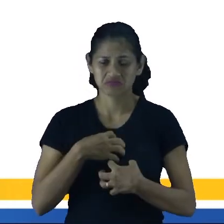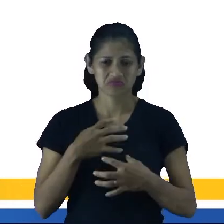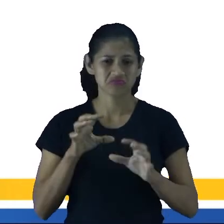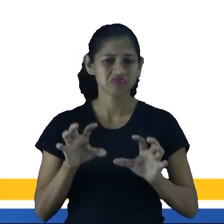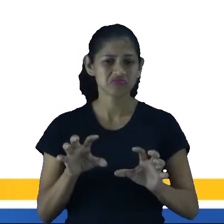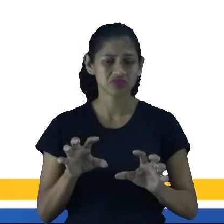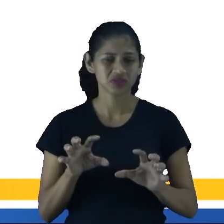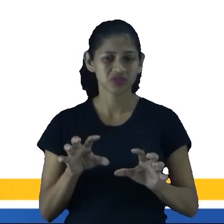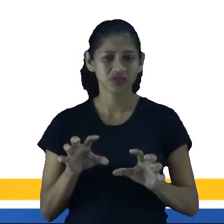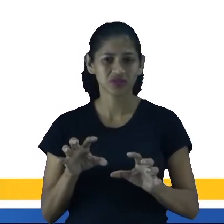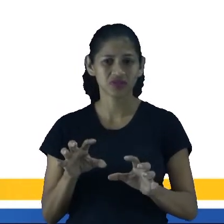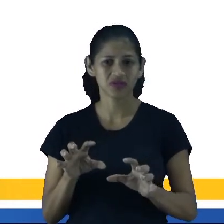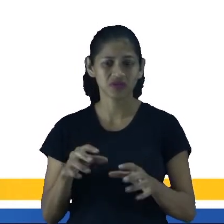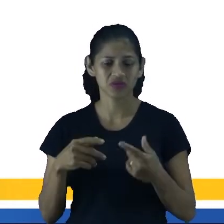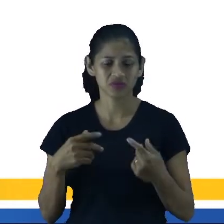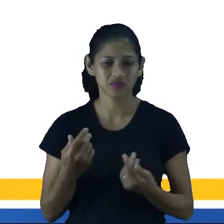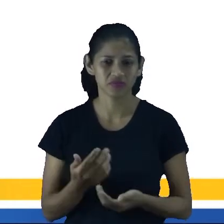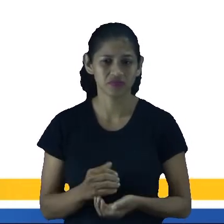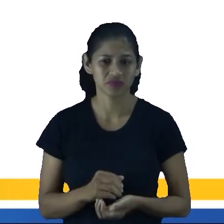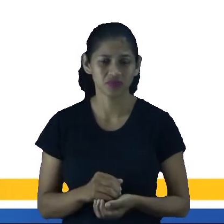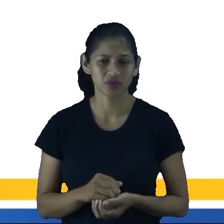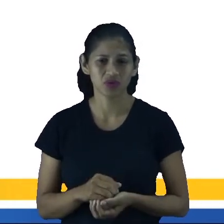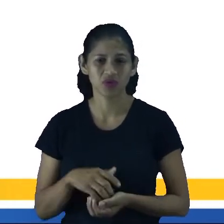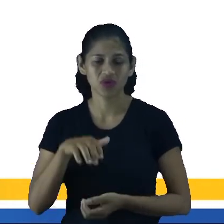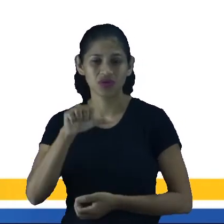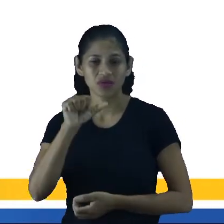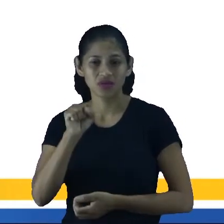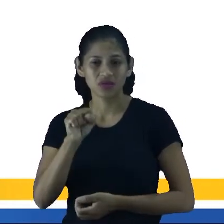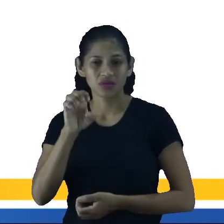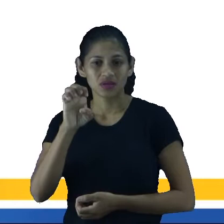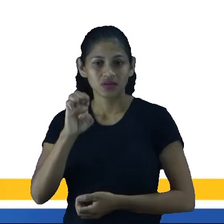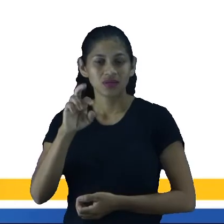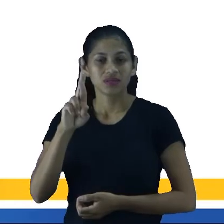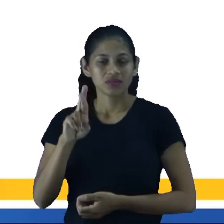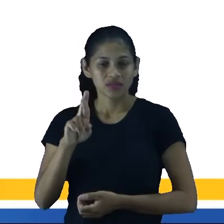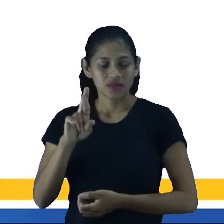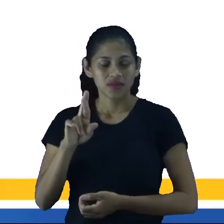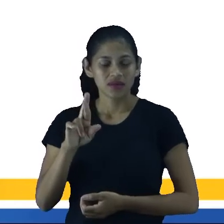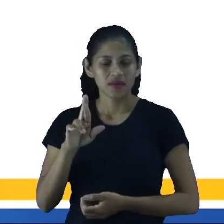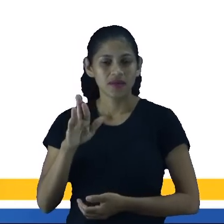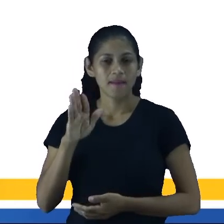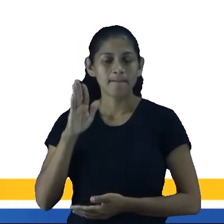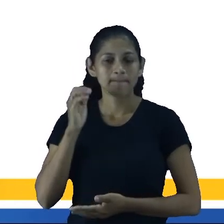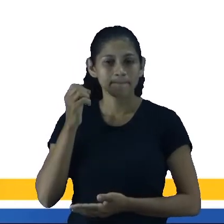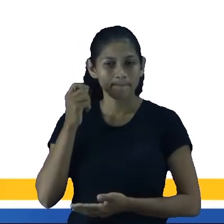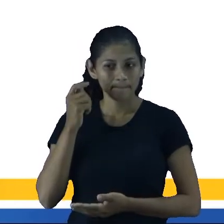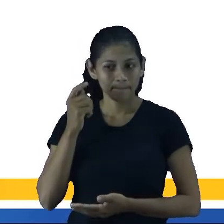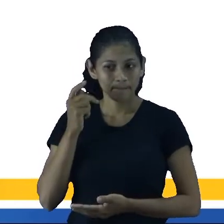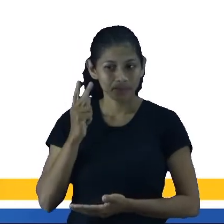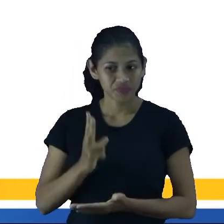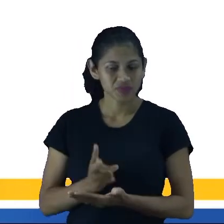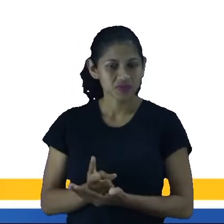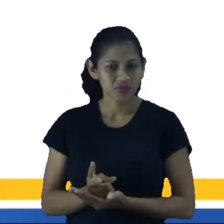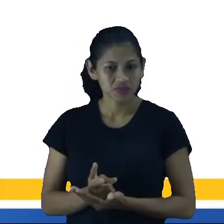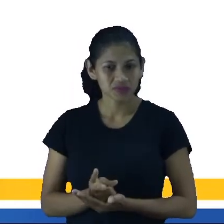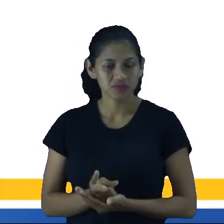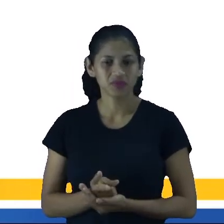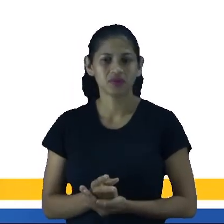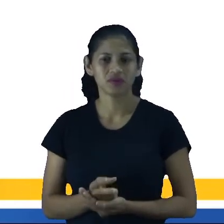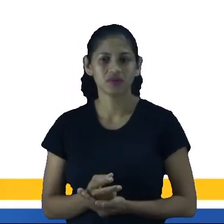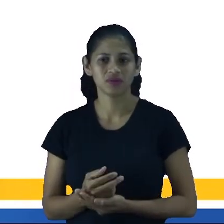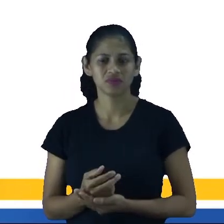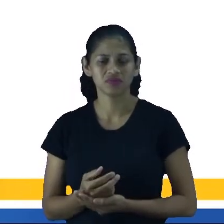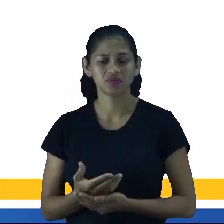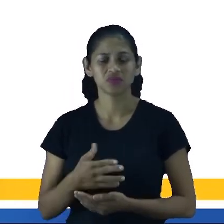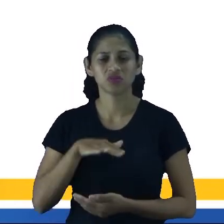estados de momento, né? Então, o ser é uma condição permanente. O estar é um estado de momento. Ou você está bem, Entendi que você está bem, entendi que você